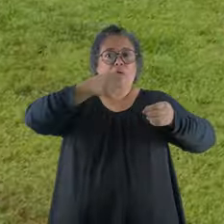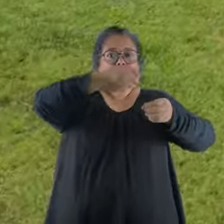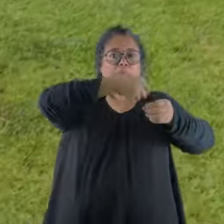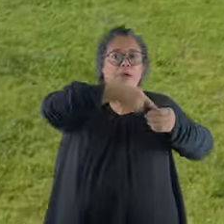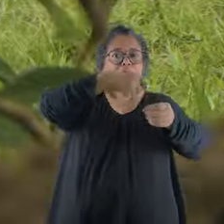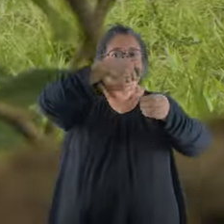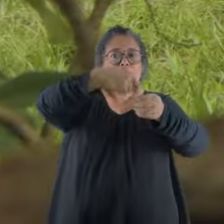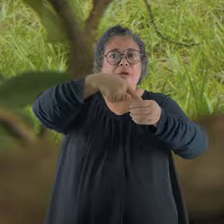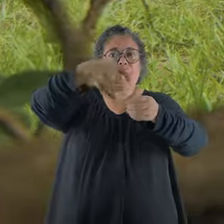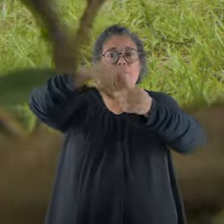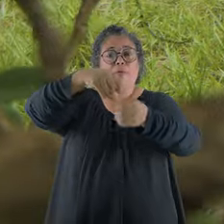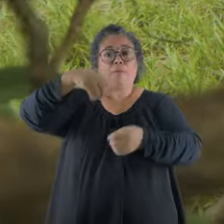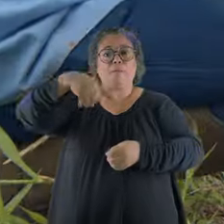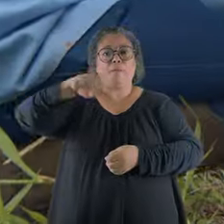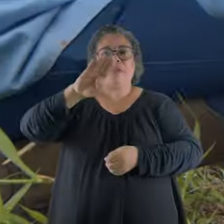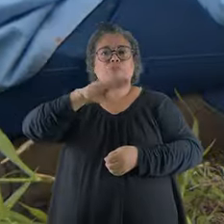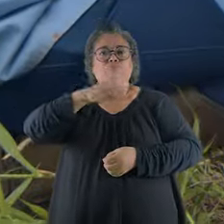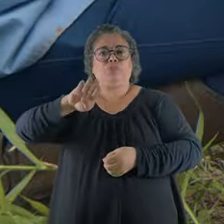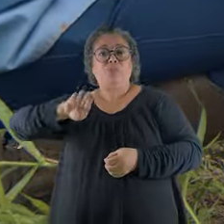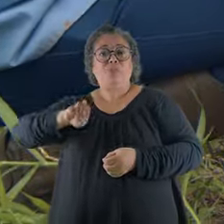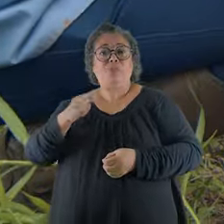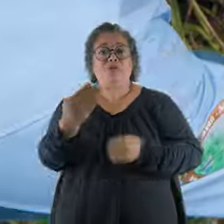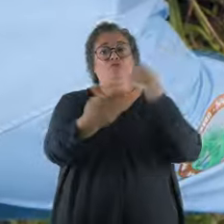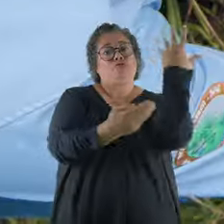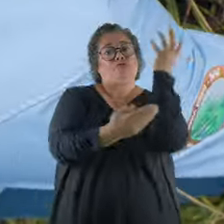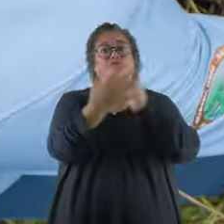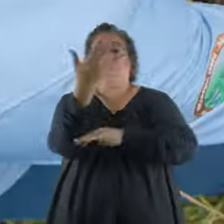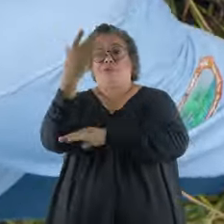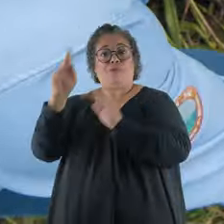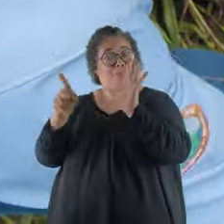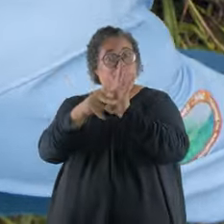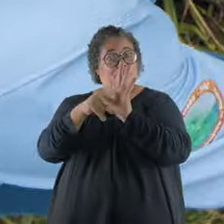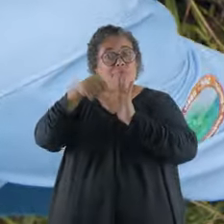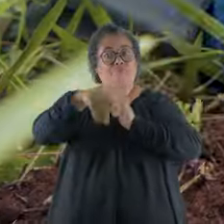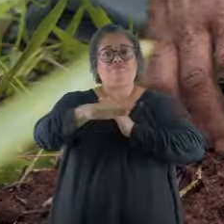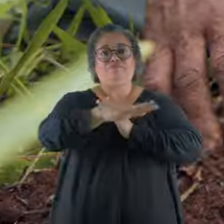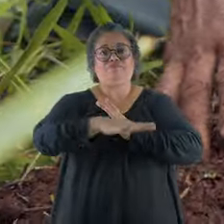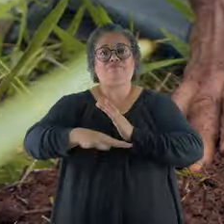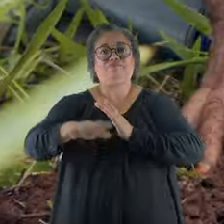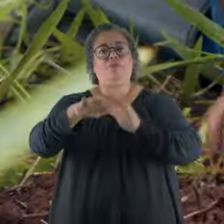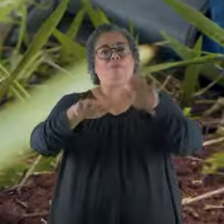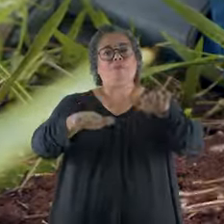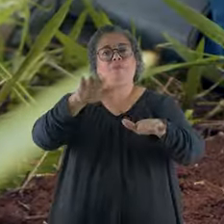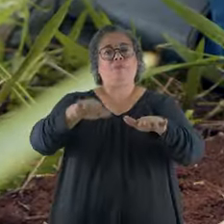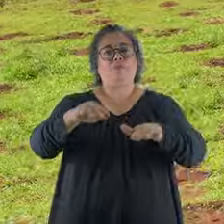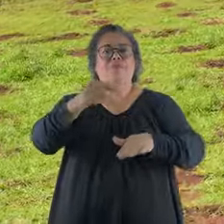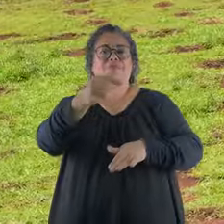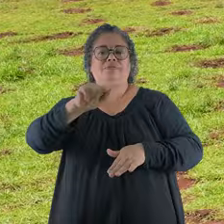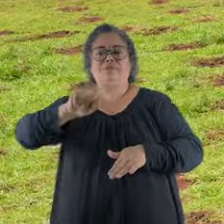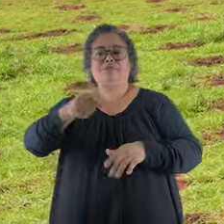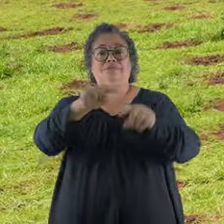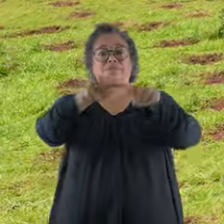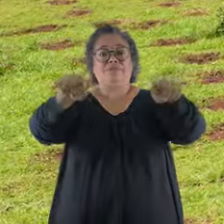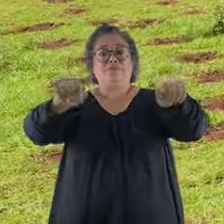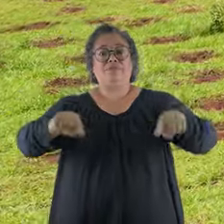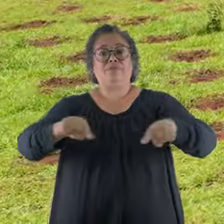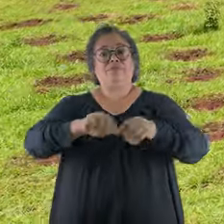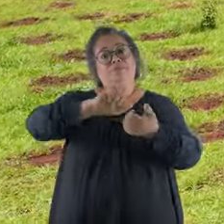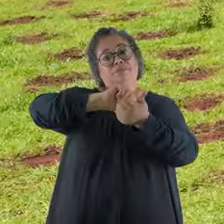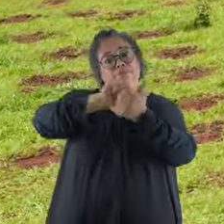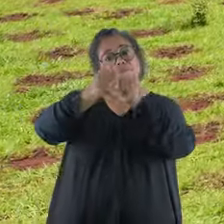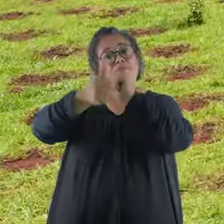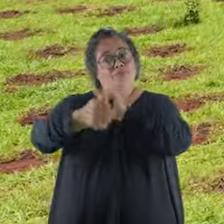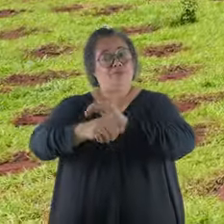reconhecimento a quem já plantou mais de meio milhão de árvores nativas e recuperou uma área equivalente a